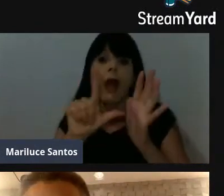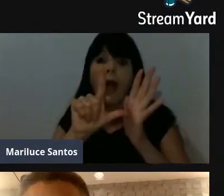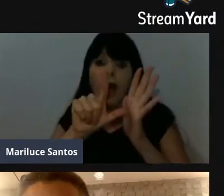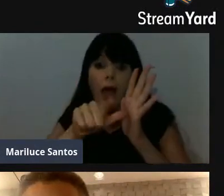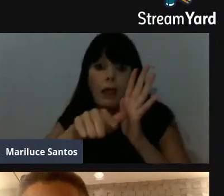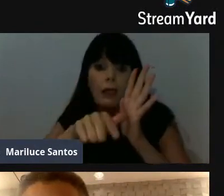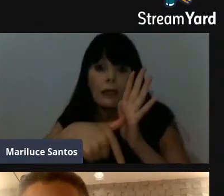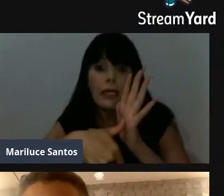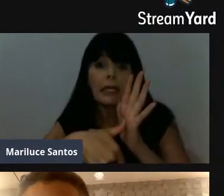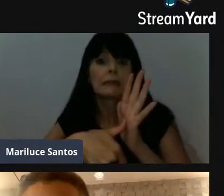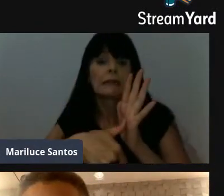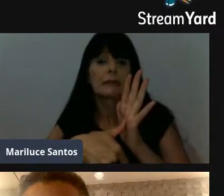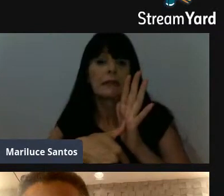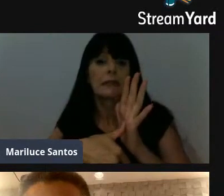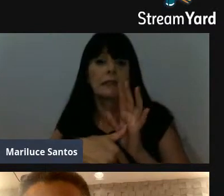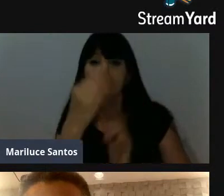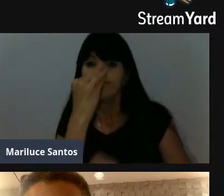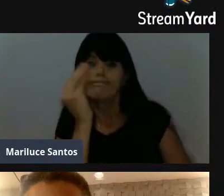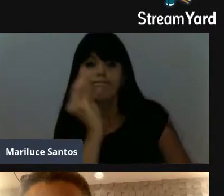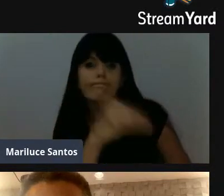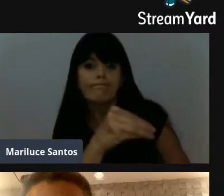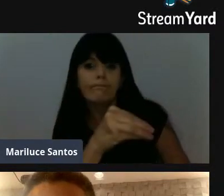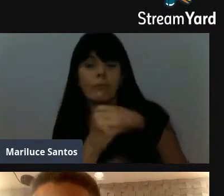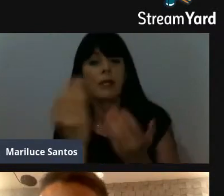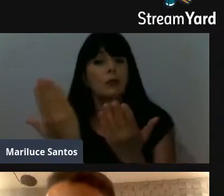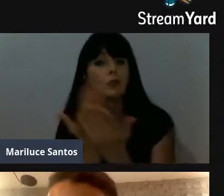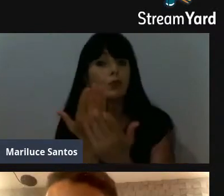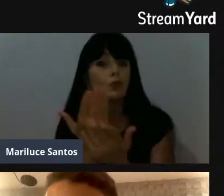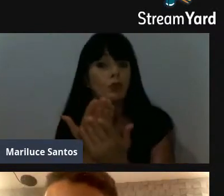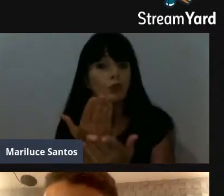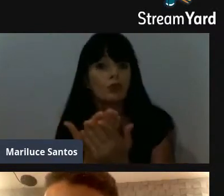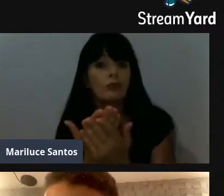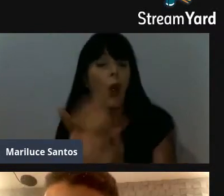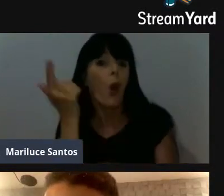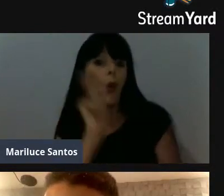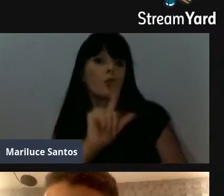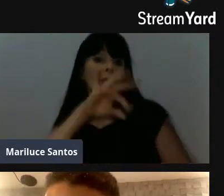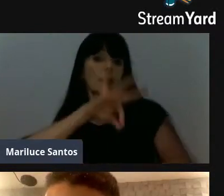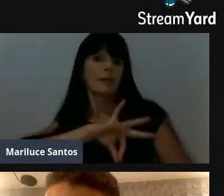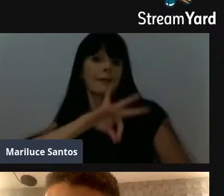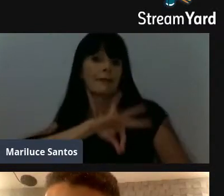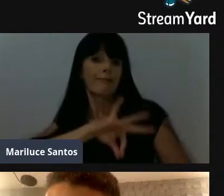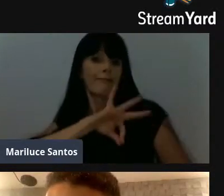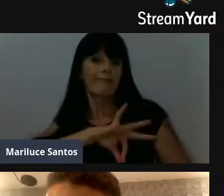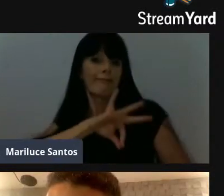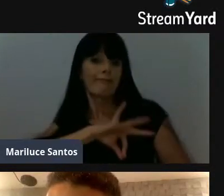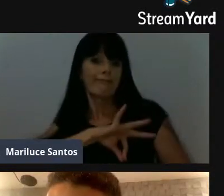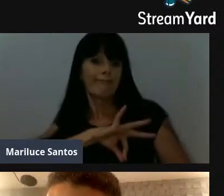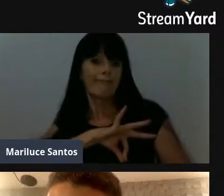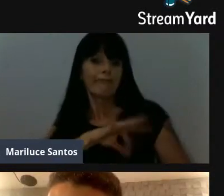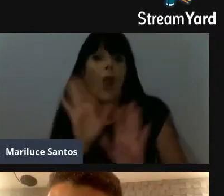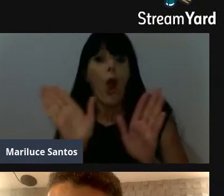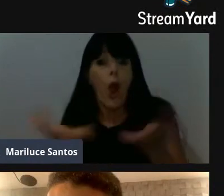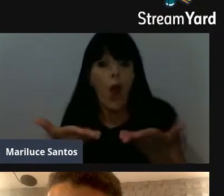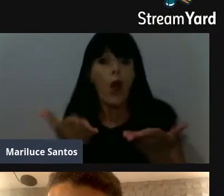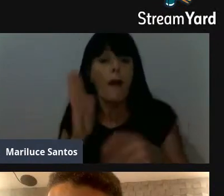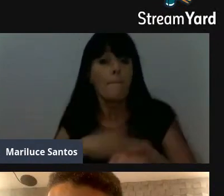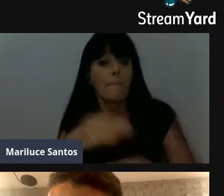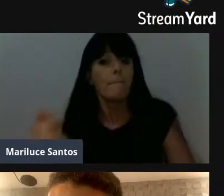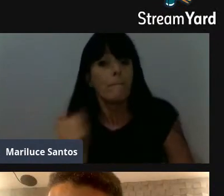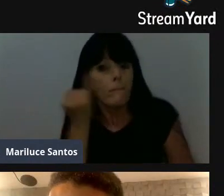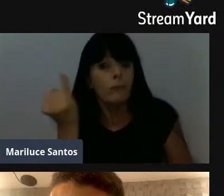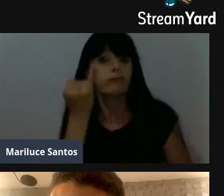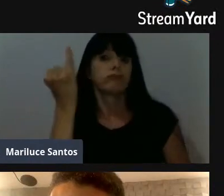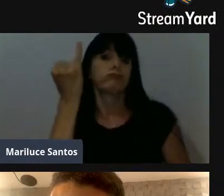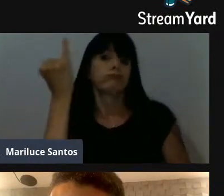Adiando, descuidando do estudo para conseguir o salário do momento, o salário que vai poder